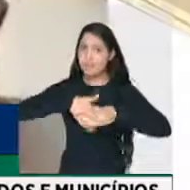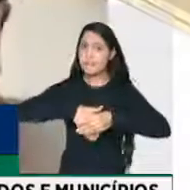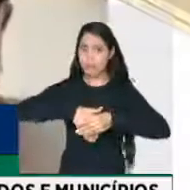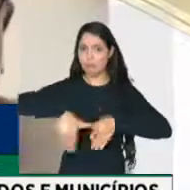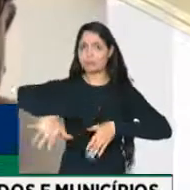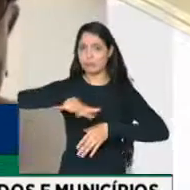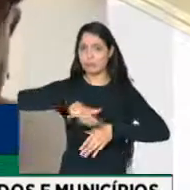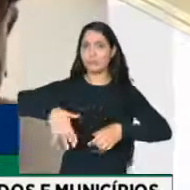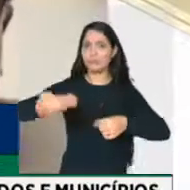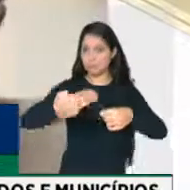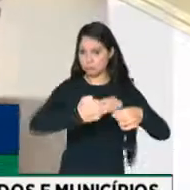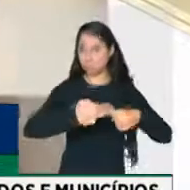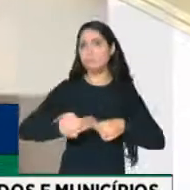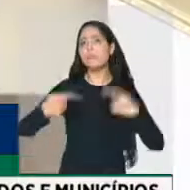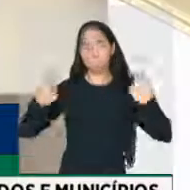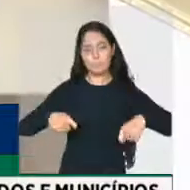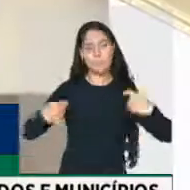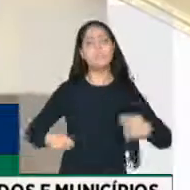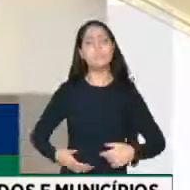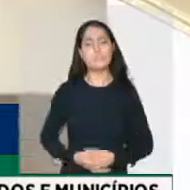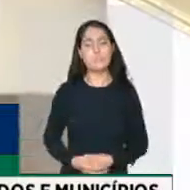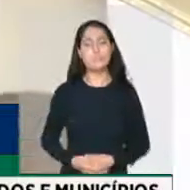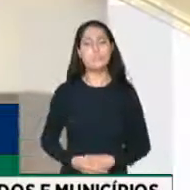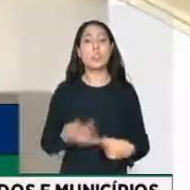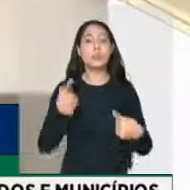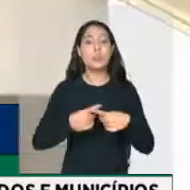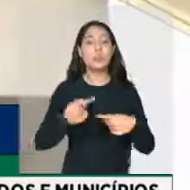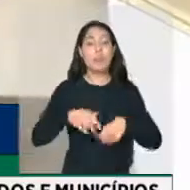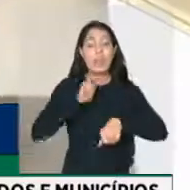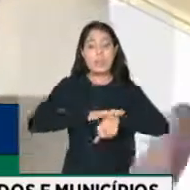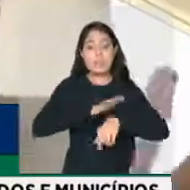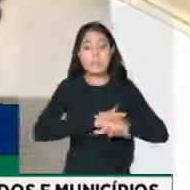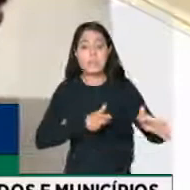Porque eu acho que é oportuno a gente ganhar esse tempo